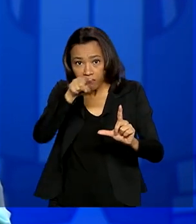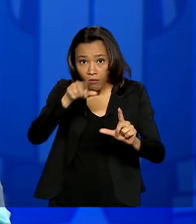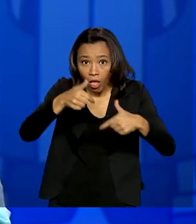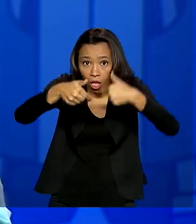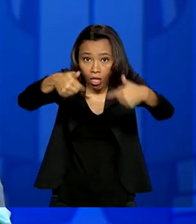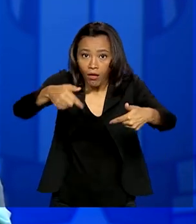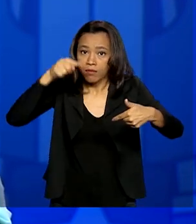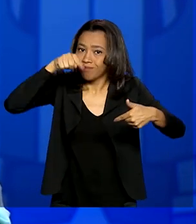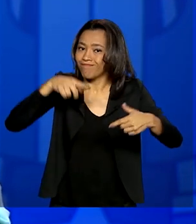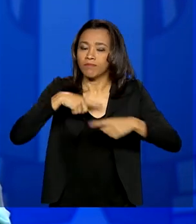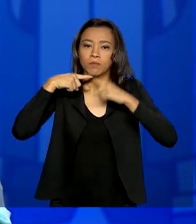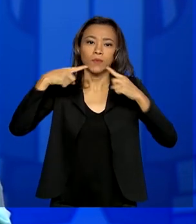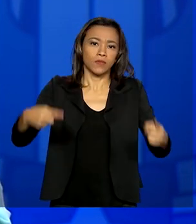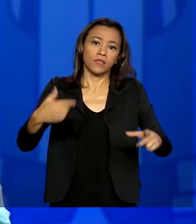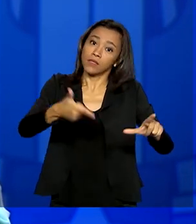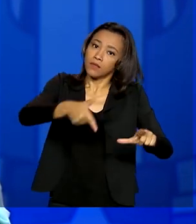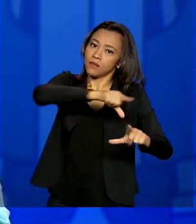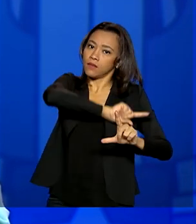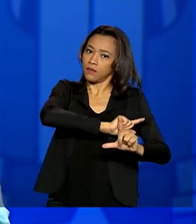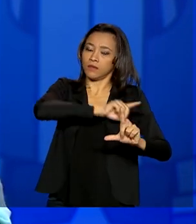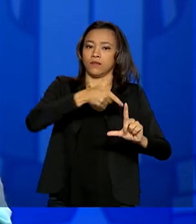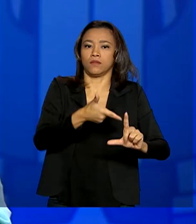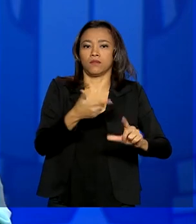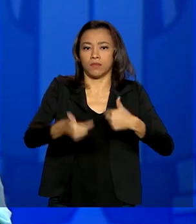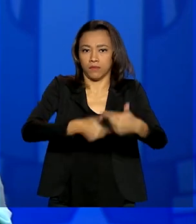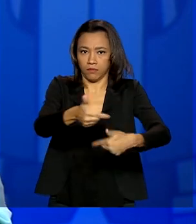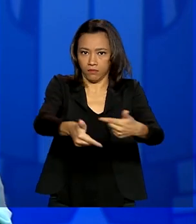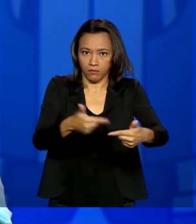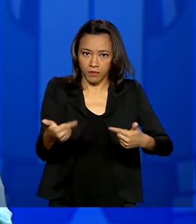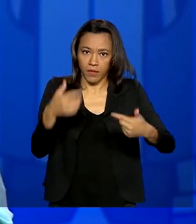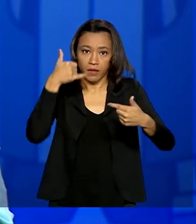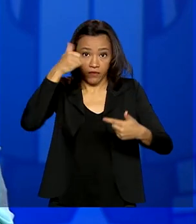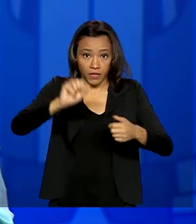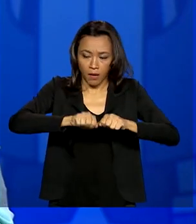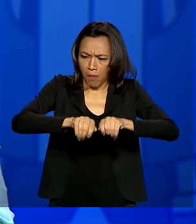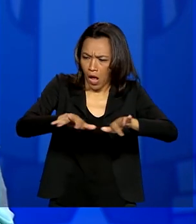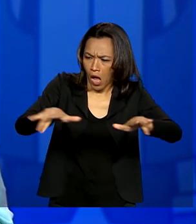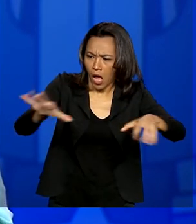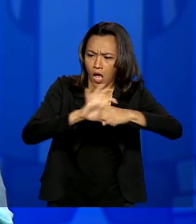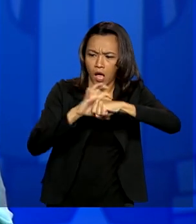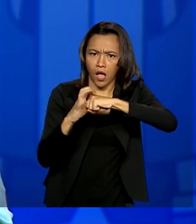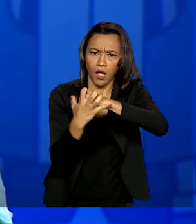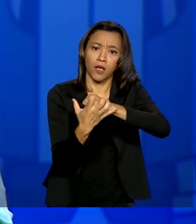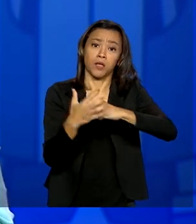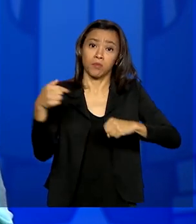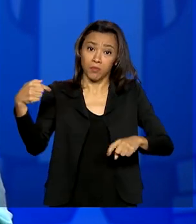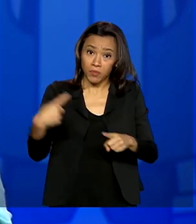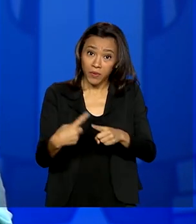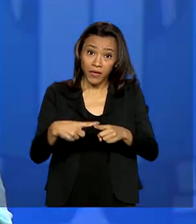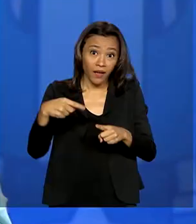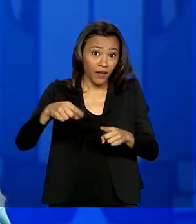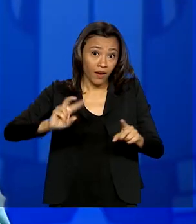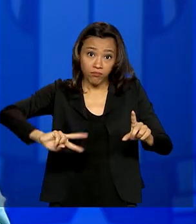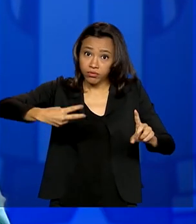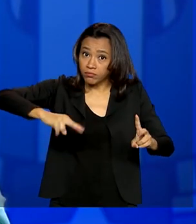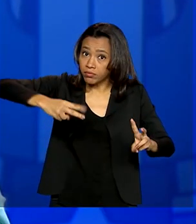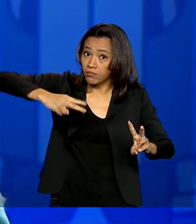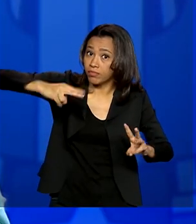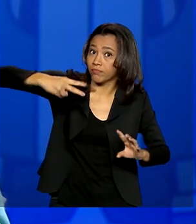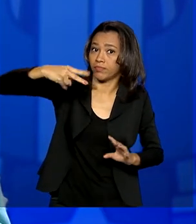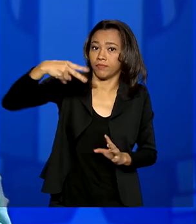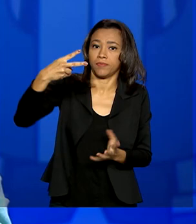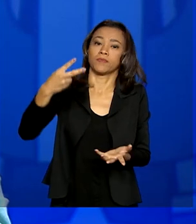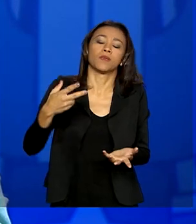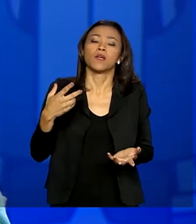possivelmente não vai ser pelo lockdown, porque o crescimento dessa doença é exponencial. O momento é de